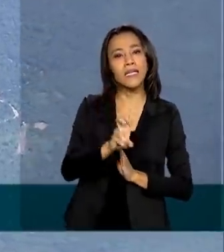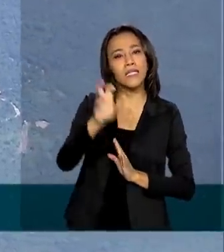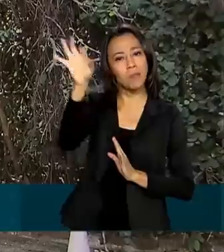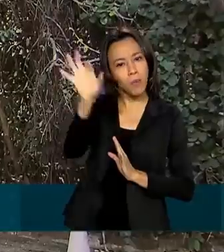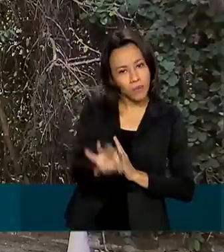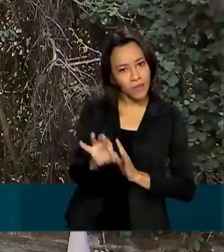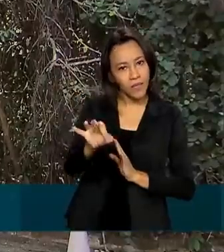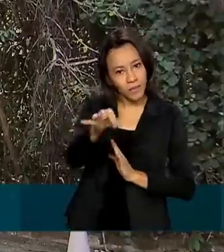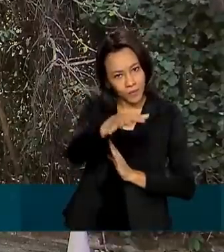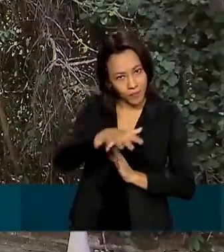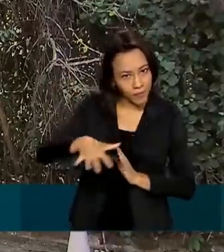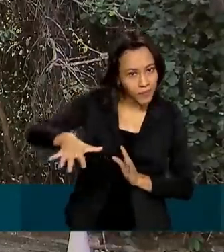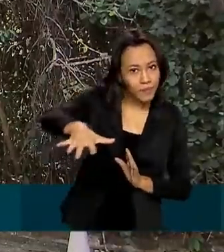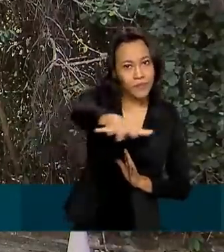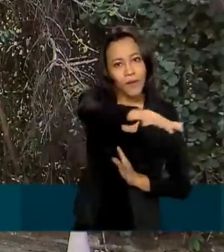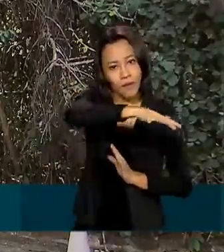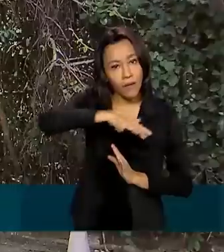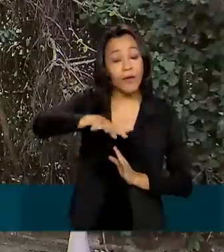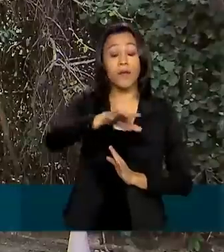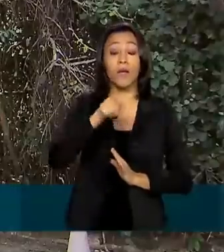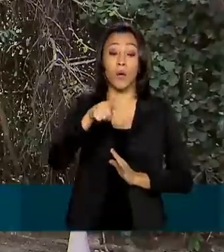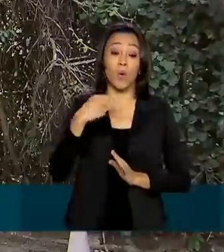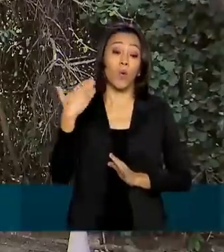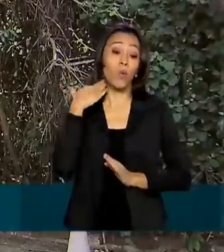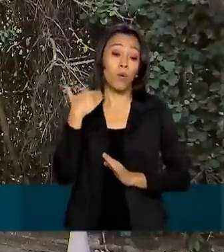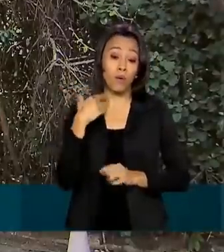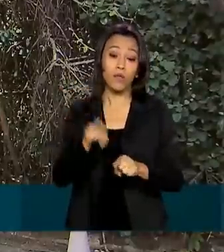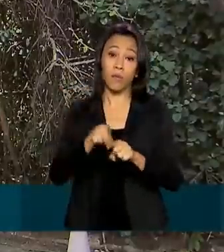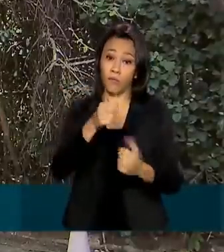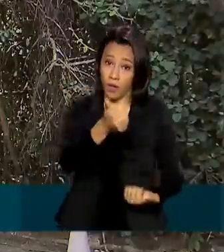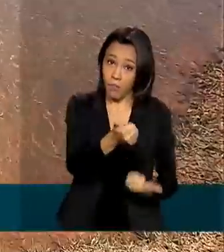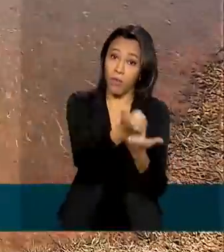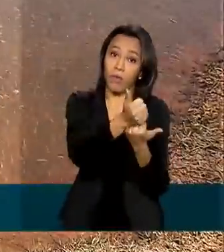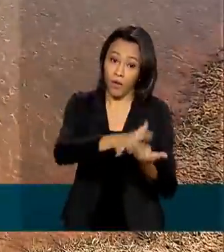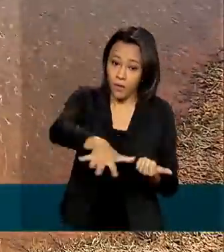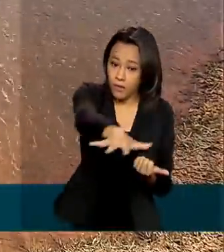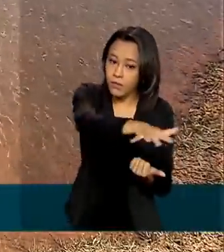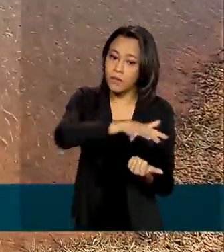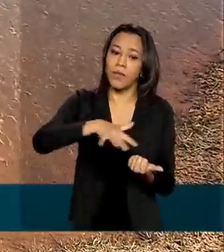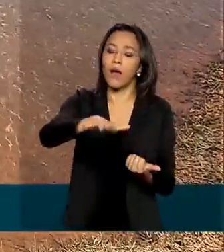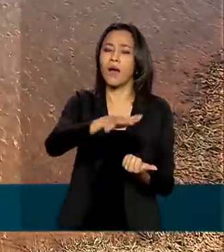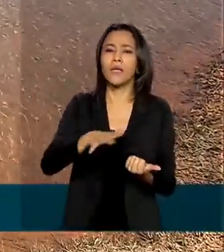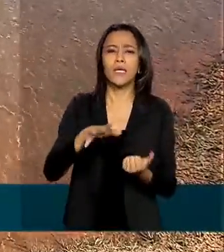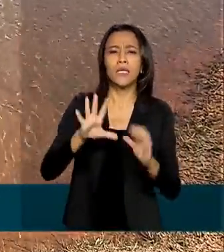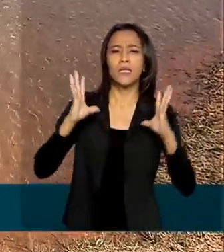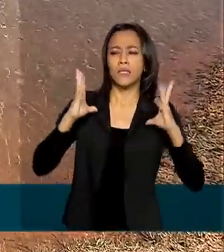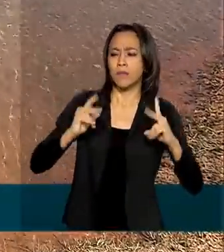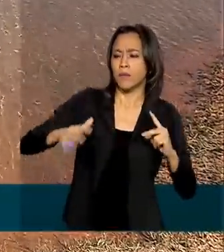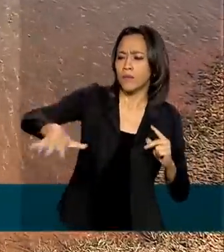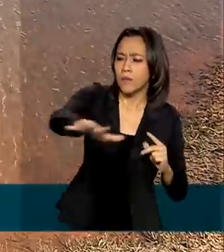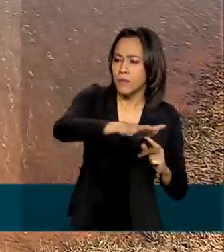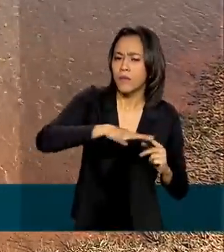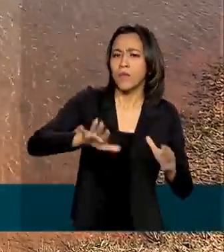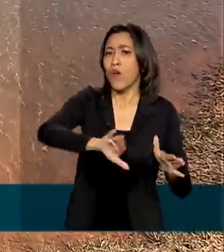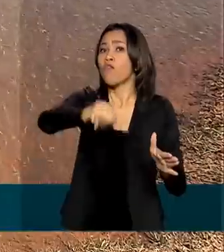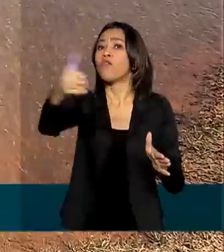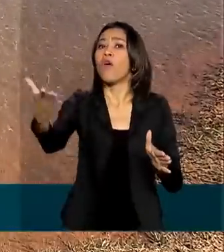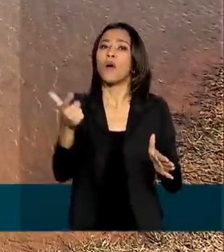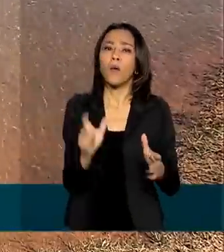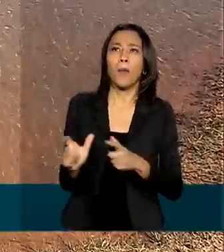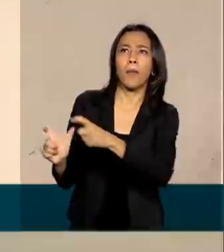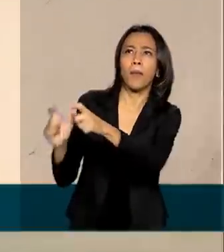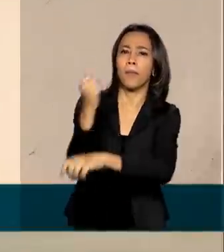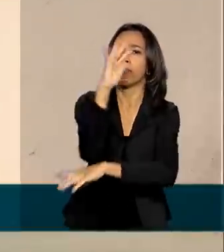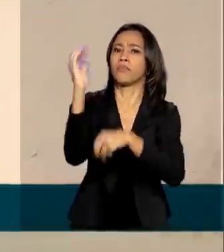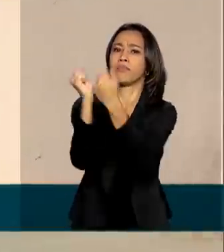amazônico. Além disso, o banco vai ajudar a estruturar as concessões de parques nacionais fora da Amazônia para iniciativa